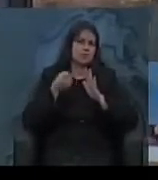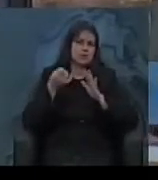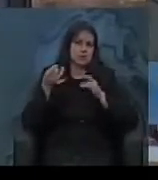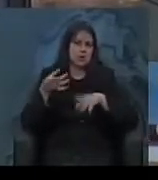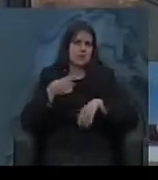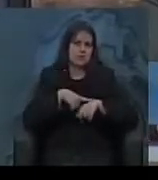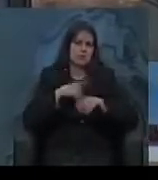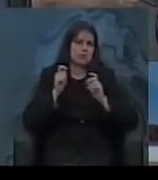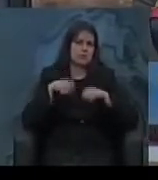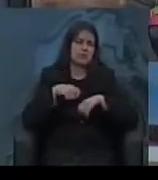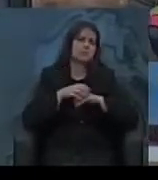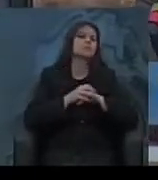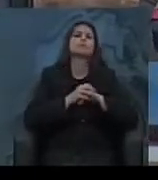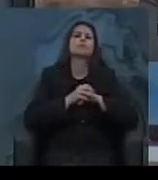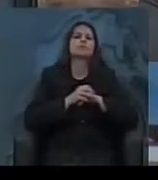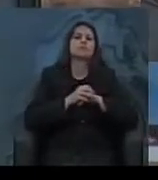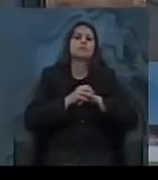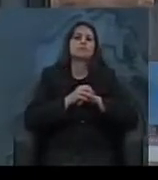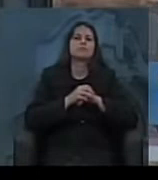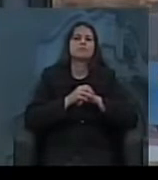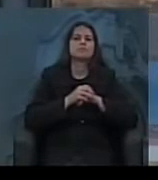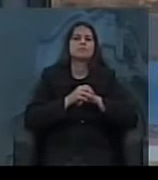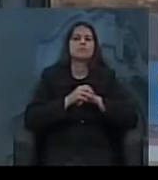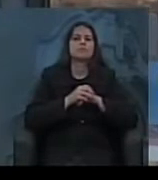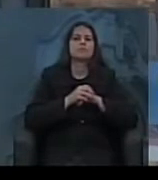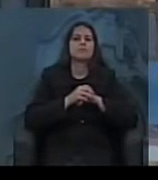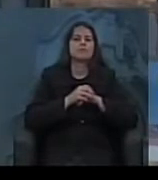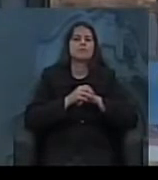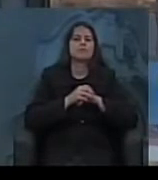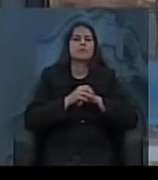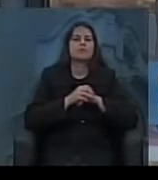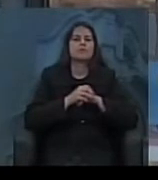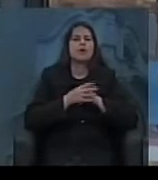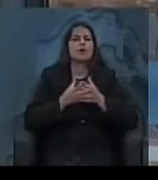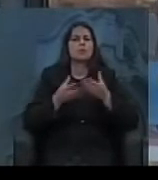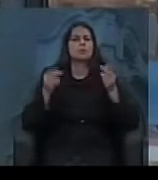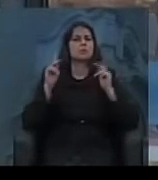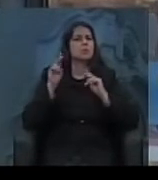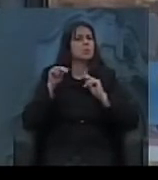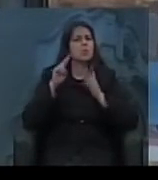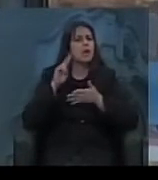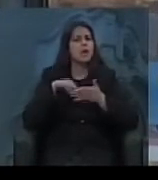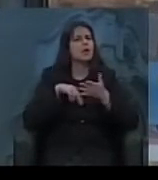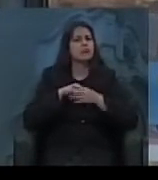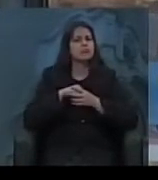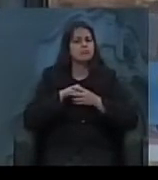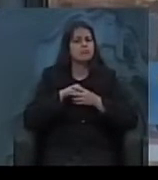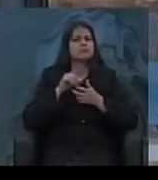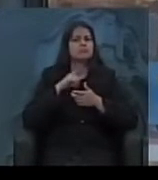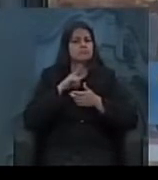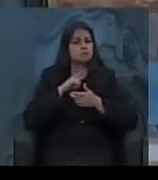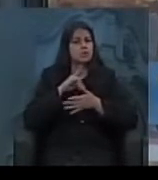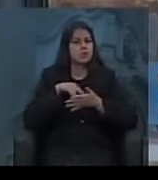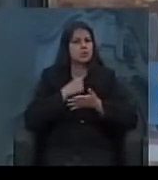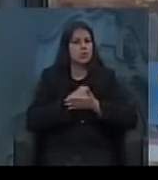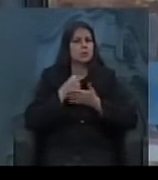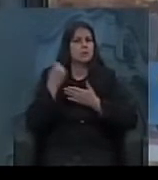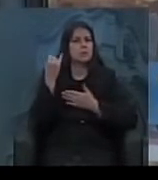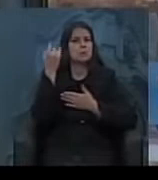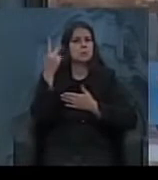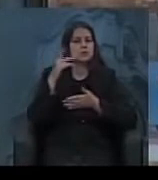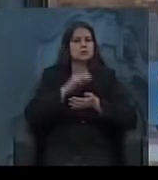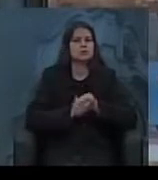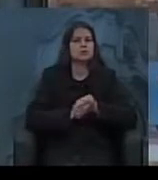sobrar algum tempo, eu leio a carta de testamento do Vargas, que muitas pessoas nunca leram. E é um documento extremamente